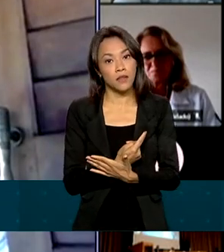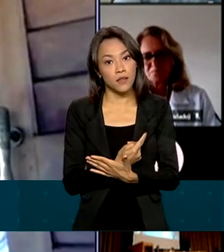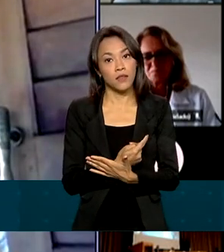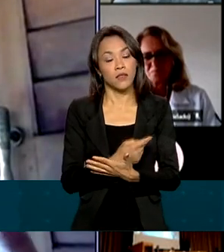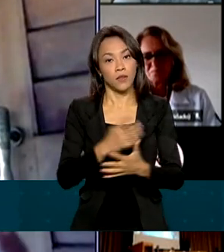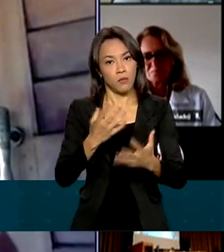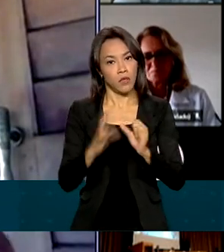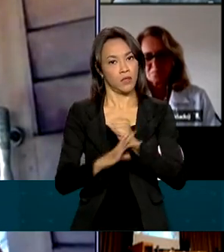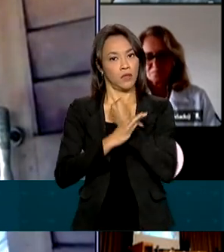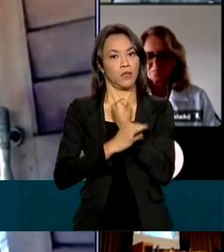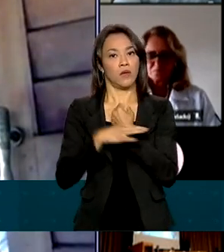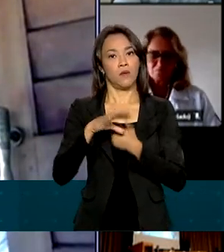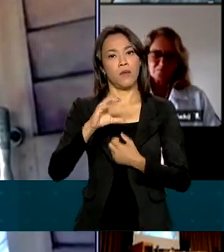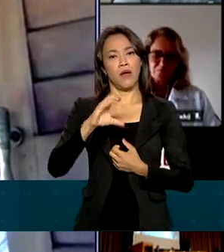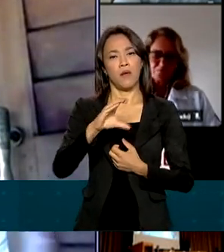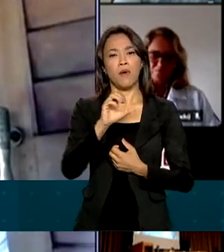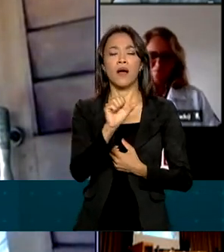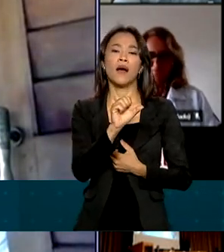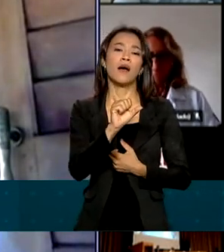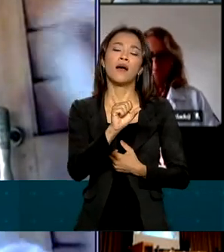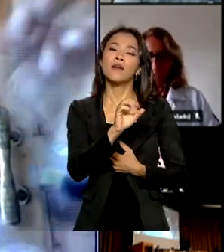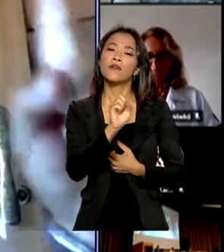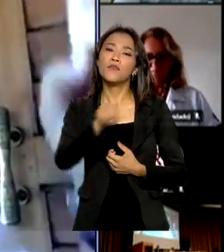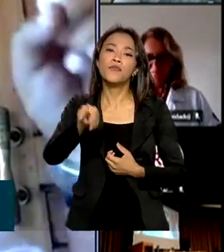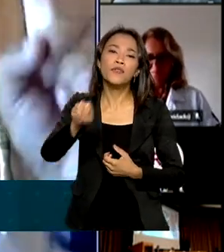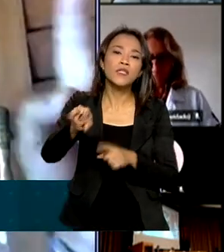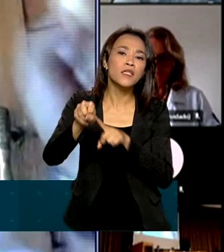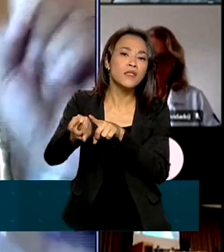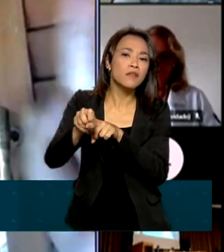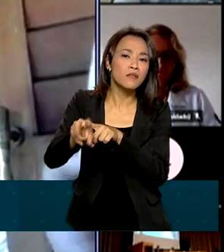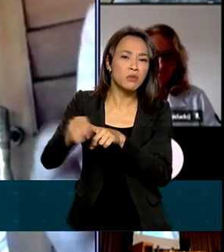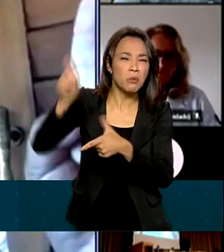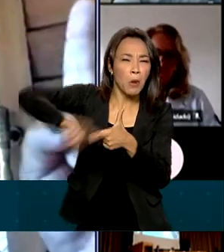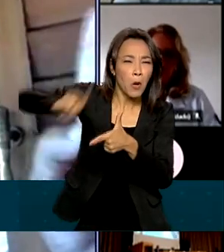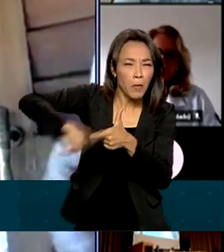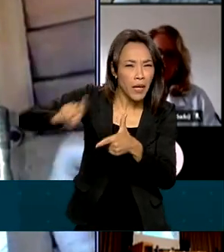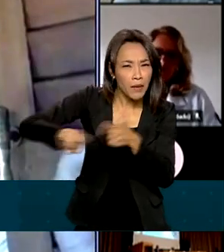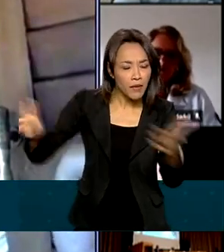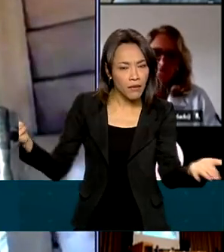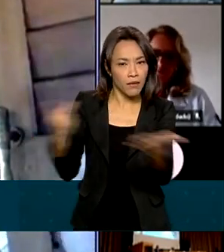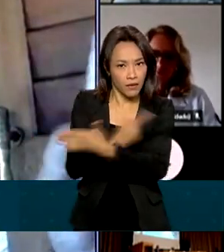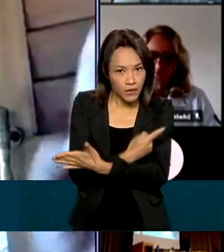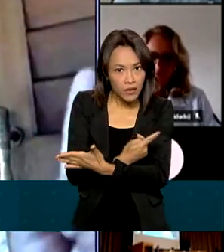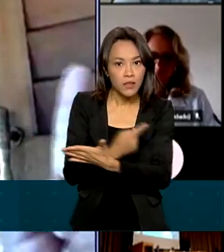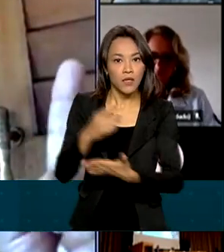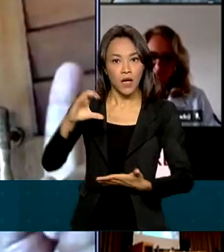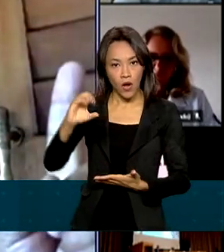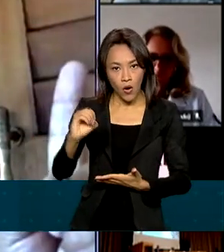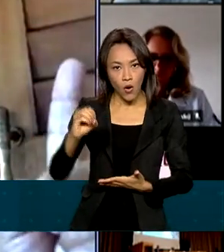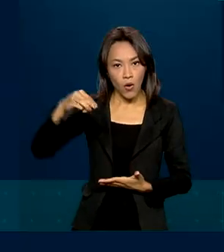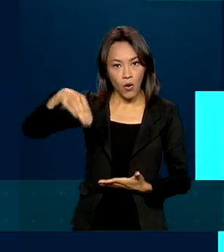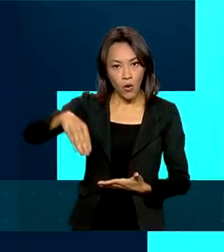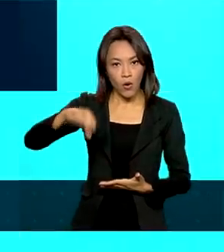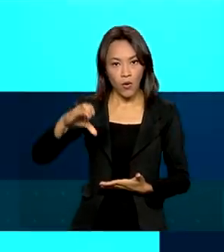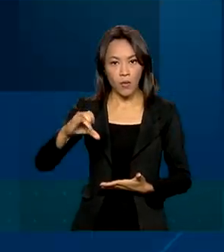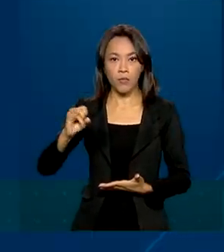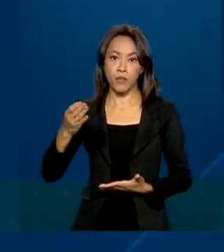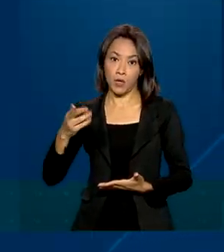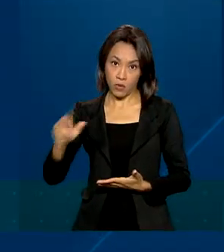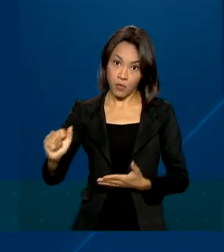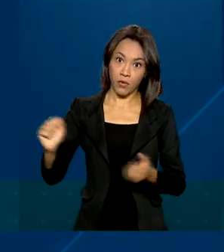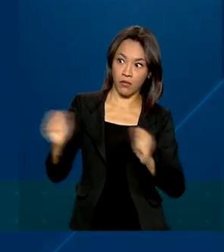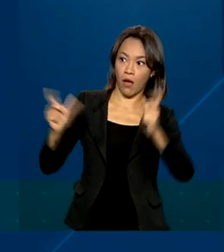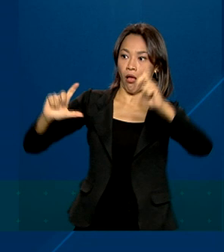Então, é uma cepa que não está causando o grande problema dessa epidemia, além do pânico que é gerado. Segundo o